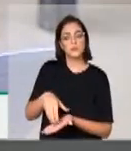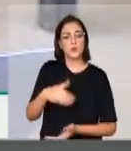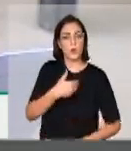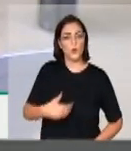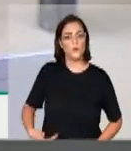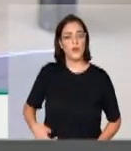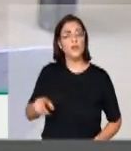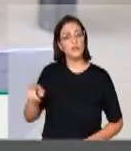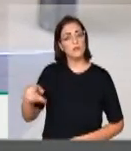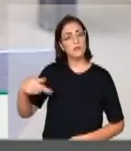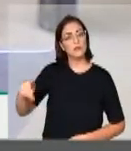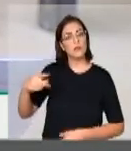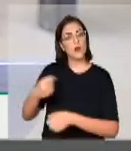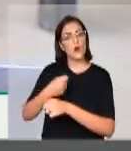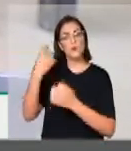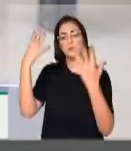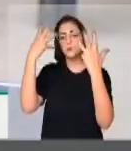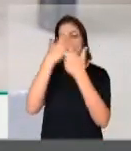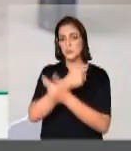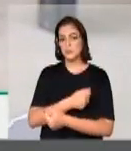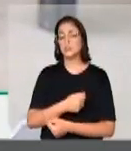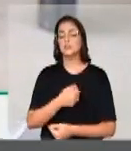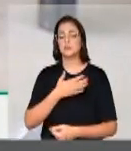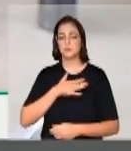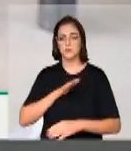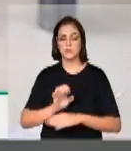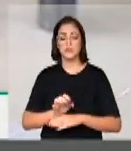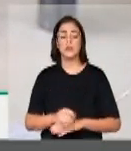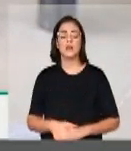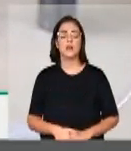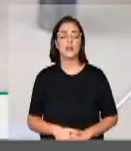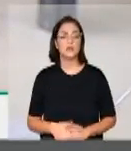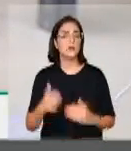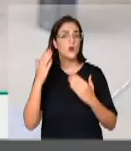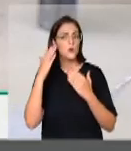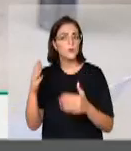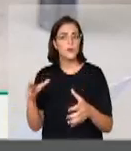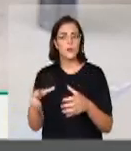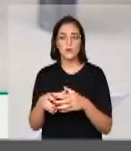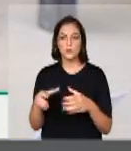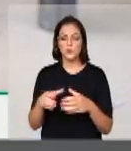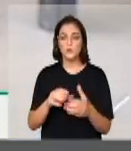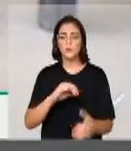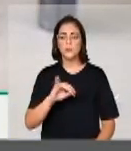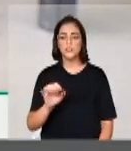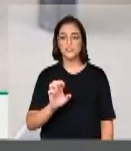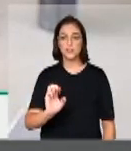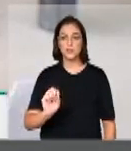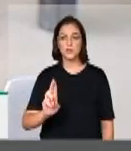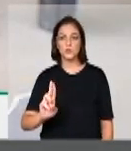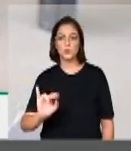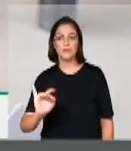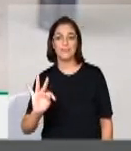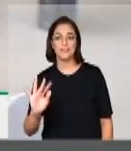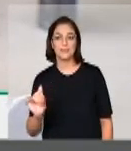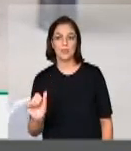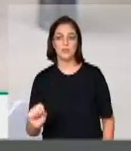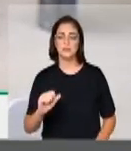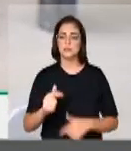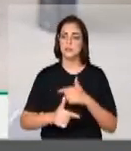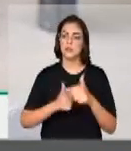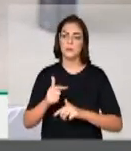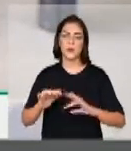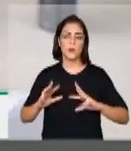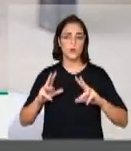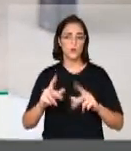construíram, uma obra belíssima no nosso estado. Portanto, quero agradecer aqui à Companhia de Jesus, aos jesuítas, pelo trabalho que fazem em todo o